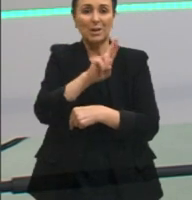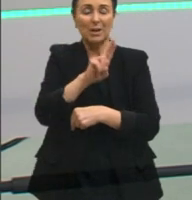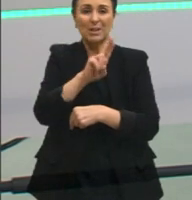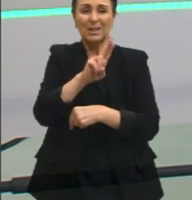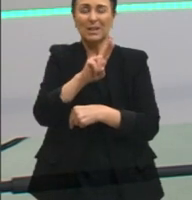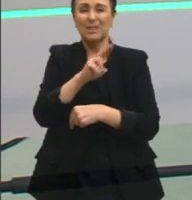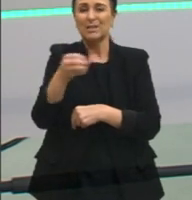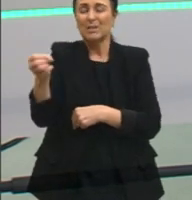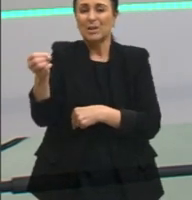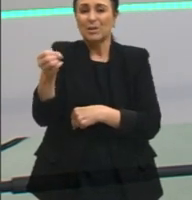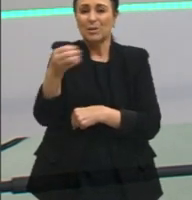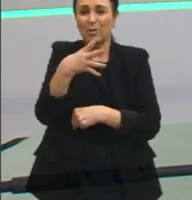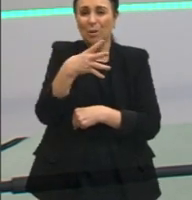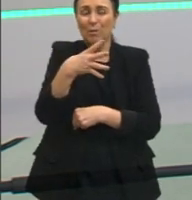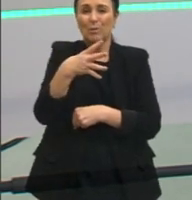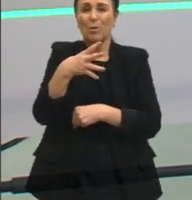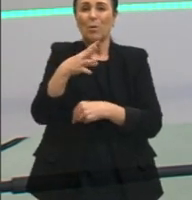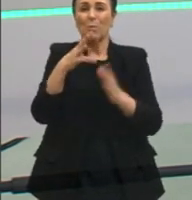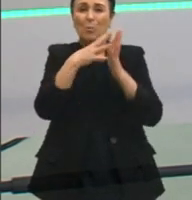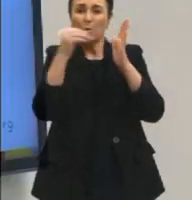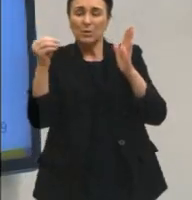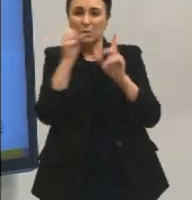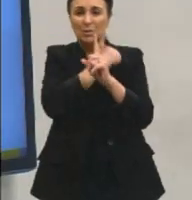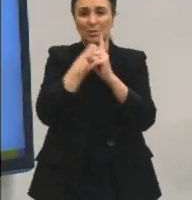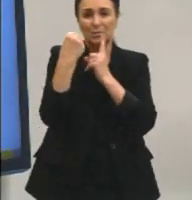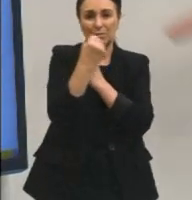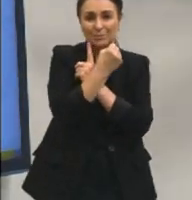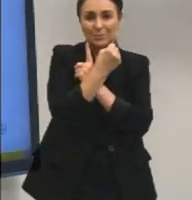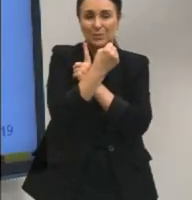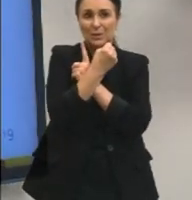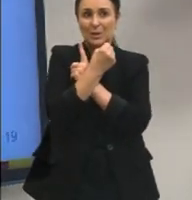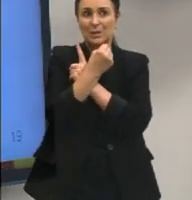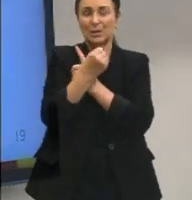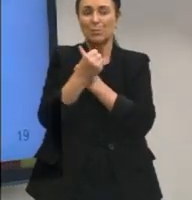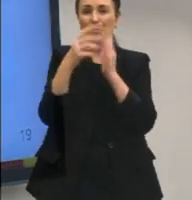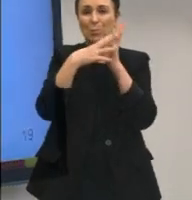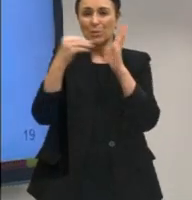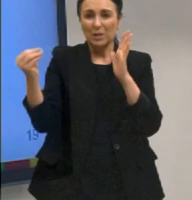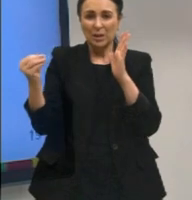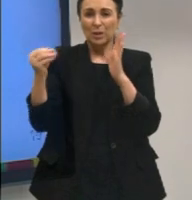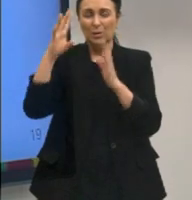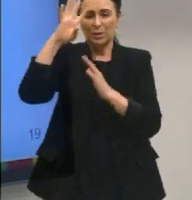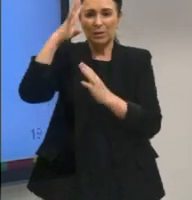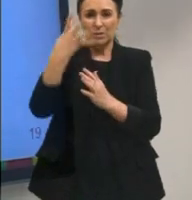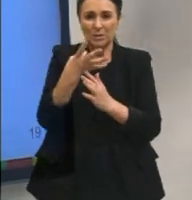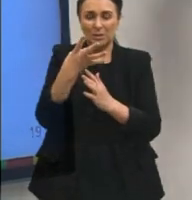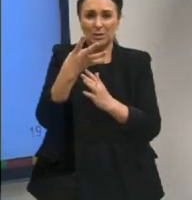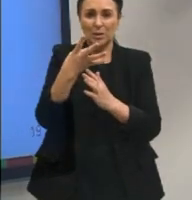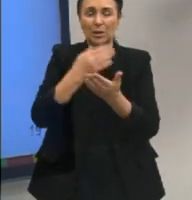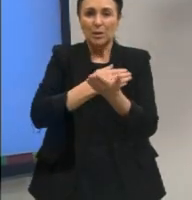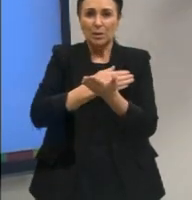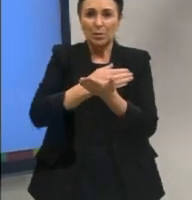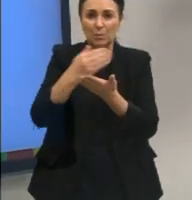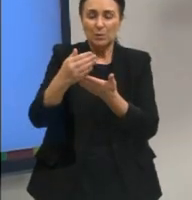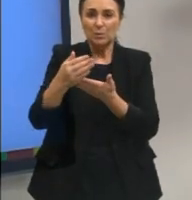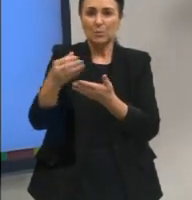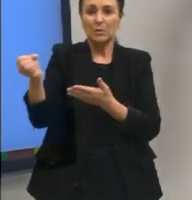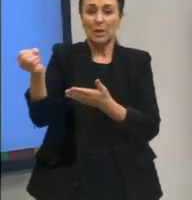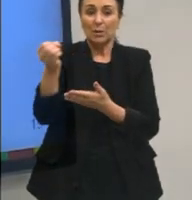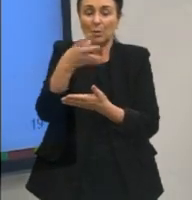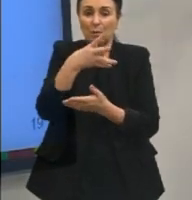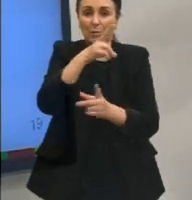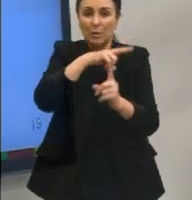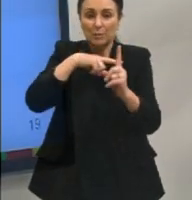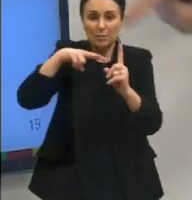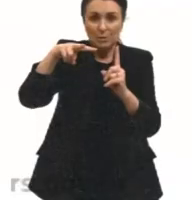abordagem sociológica, nesses problemas ou nessas soluções geradas nessa nova perspectiva,